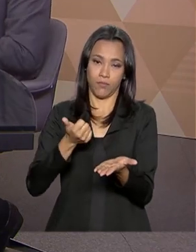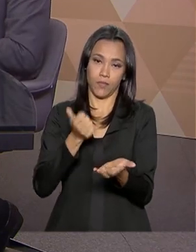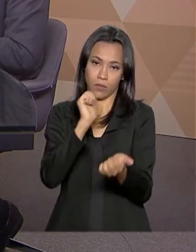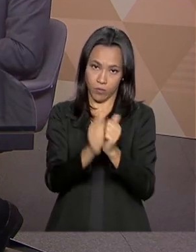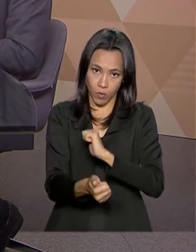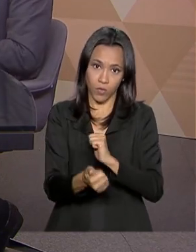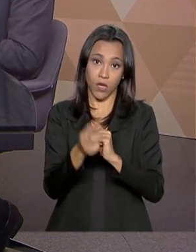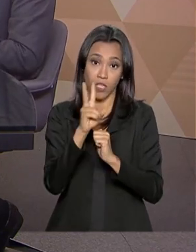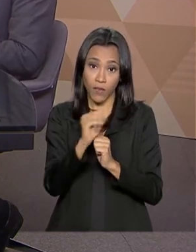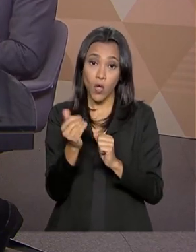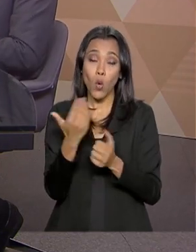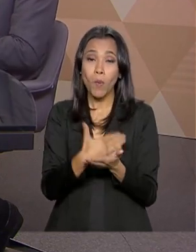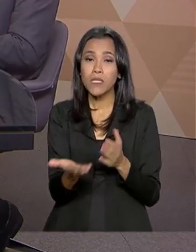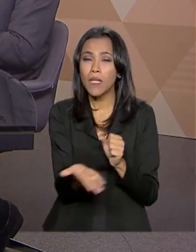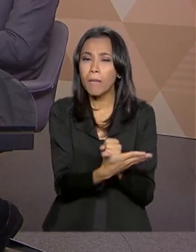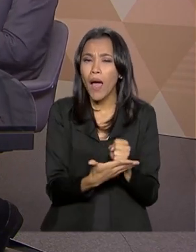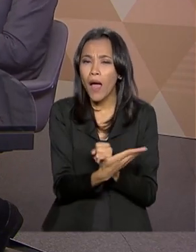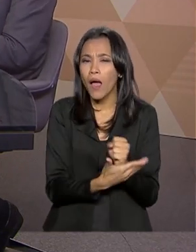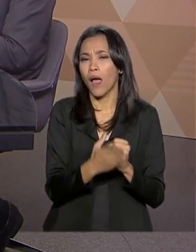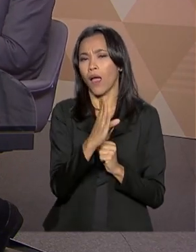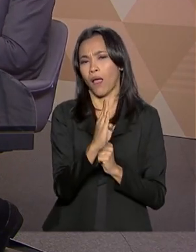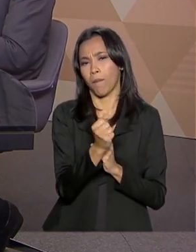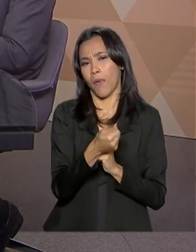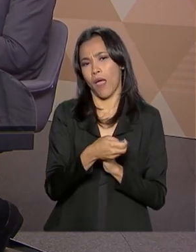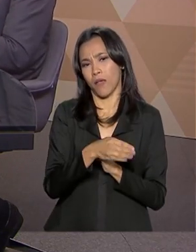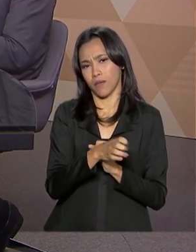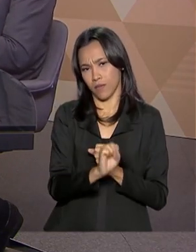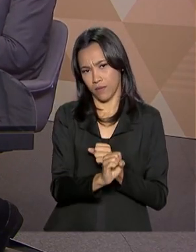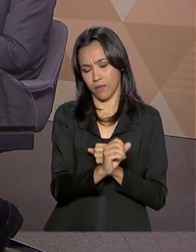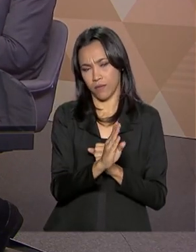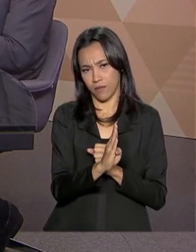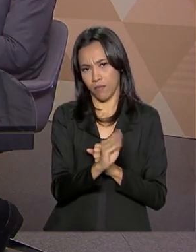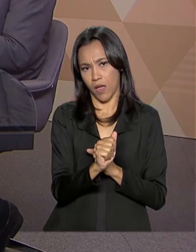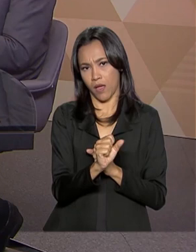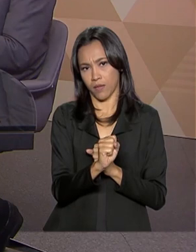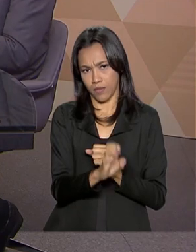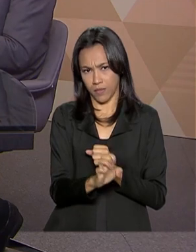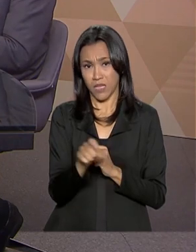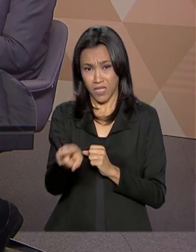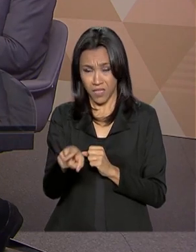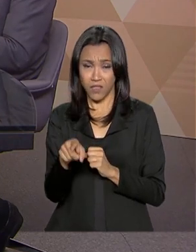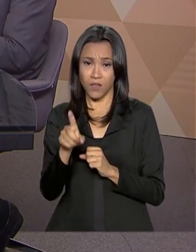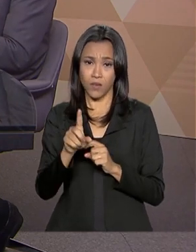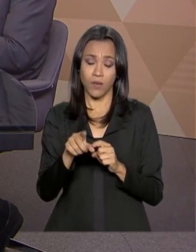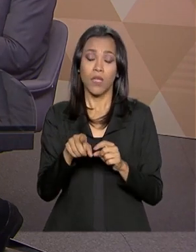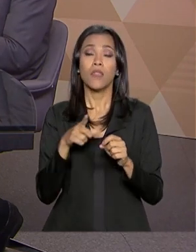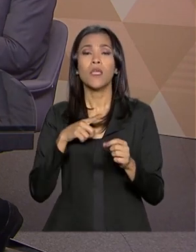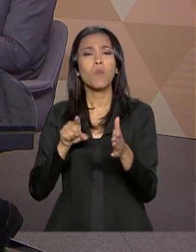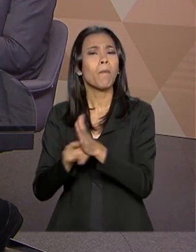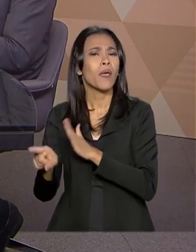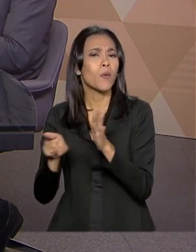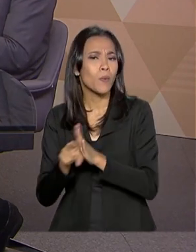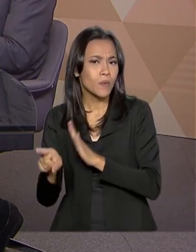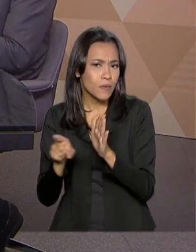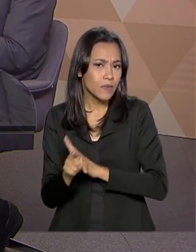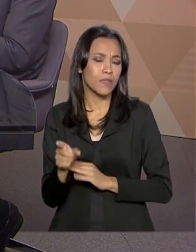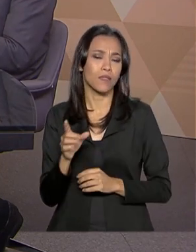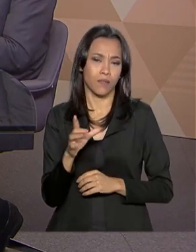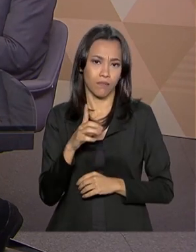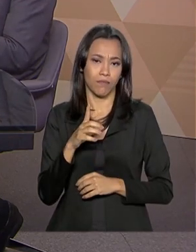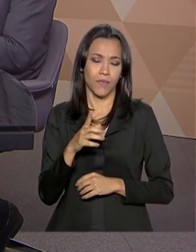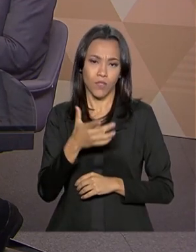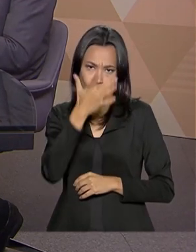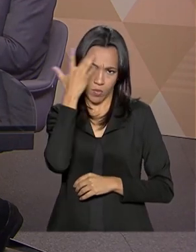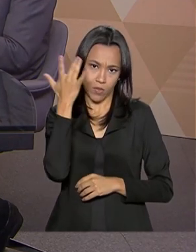direto no esporte de base. Isso também envolve grandes centros urbanos? A gente tem uma pergunta em relação a isso do Wendel Souza de